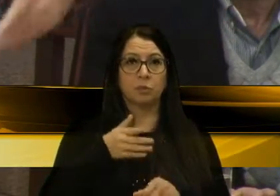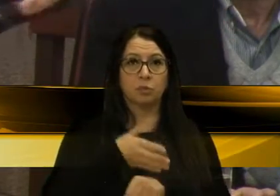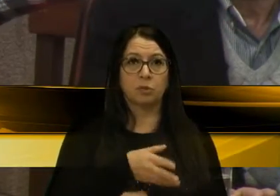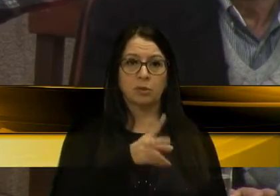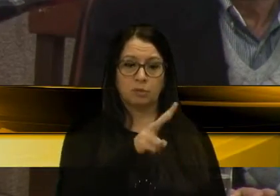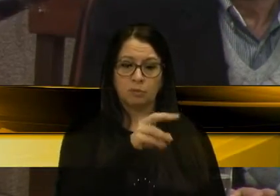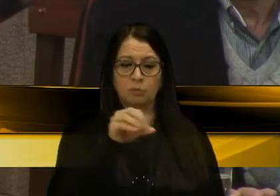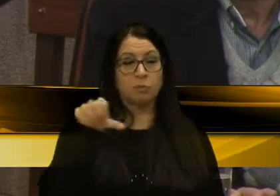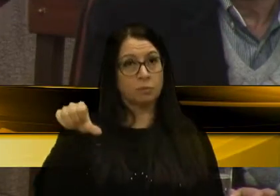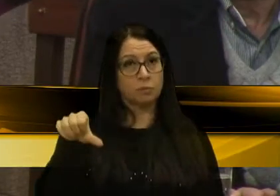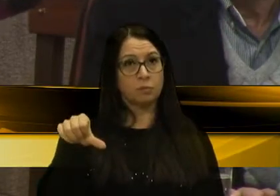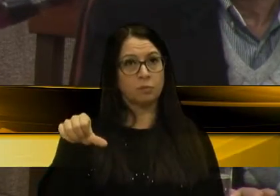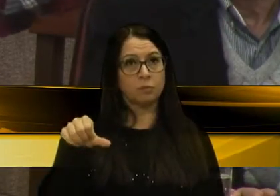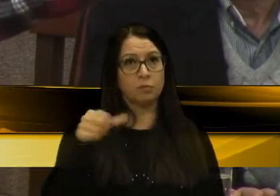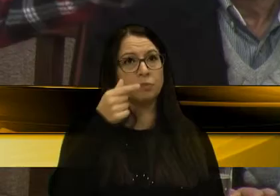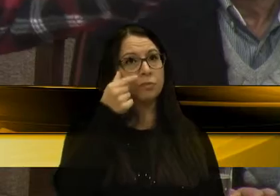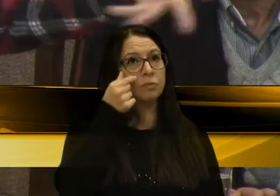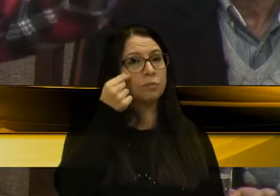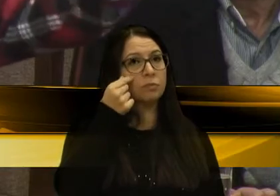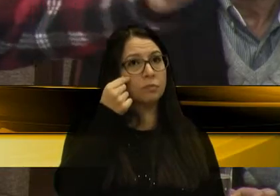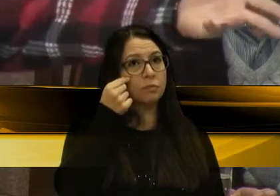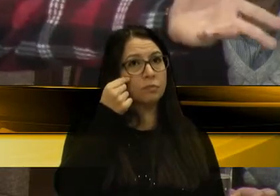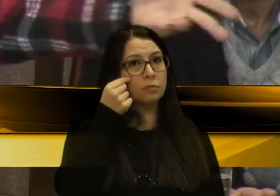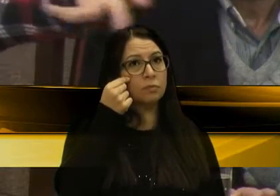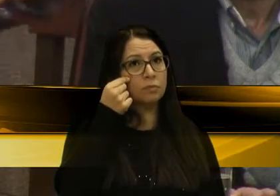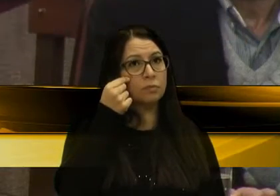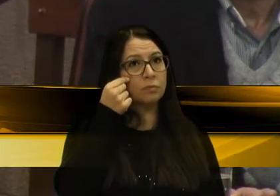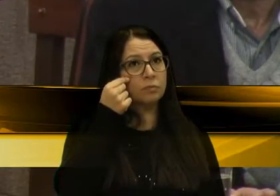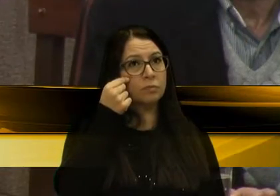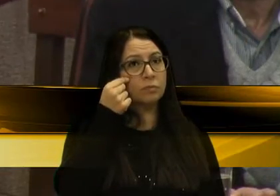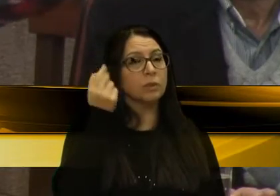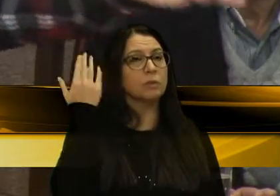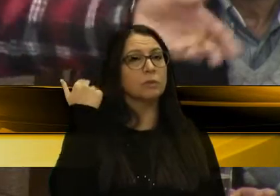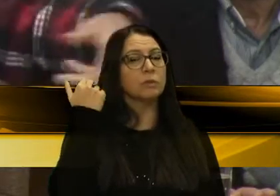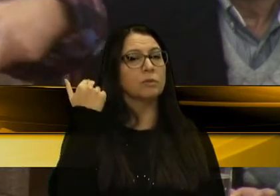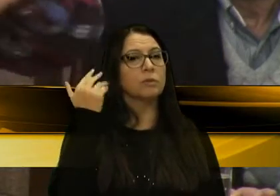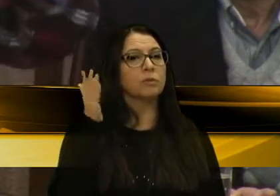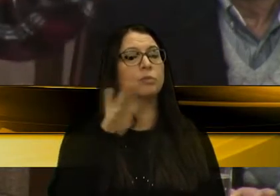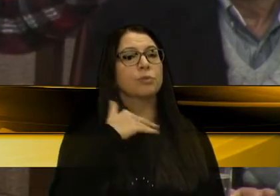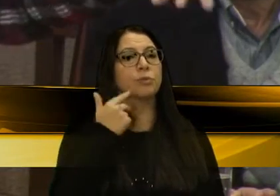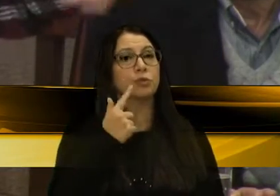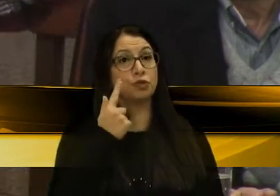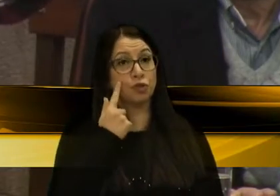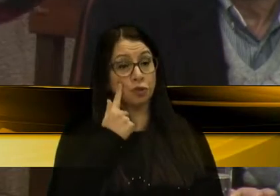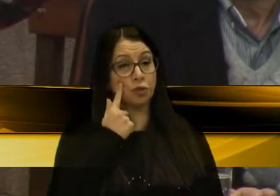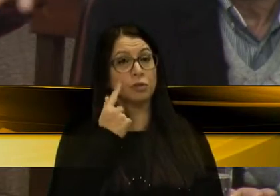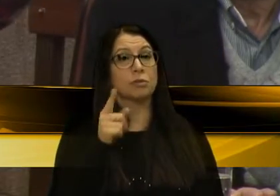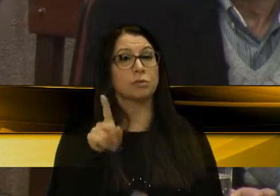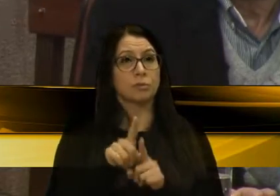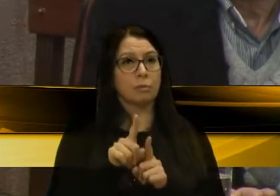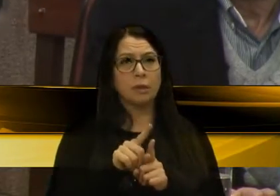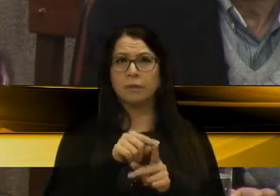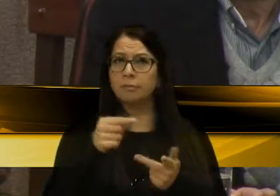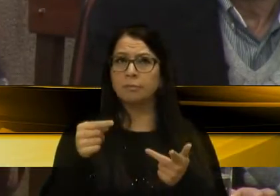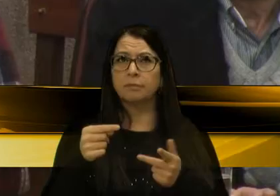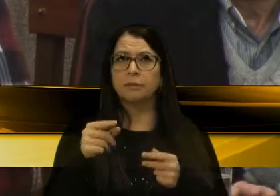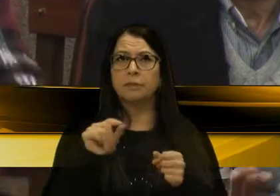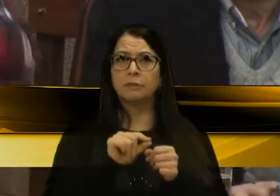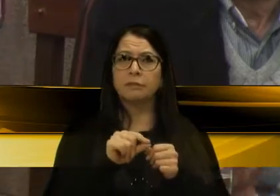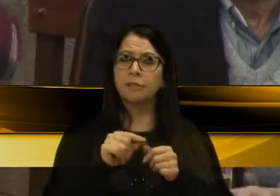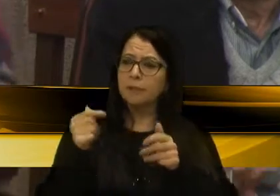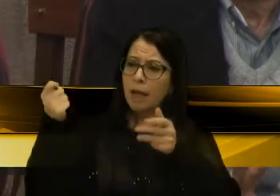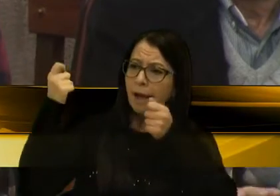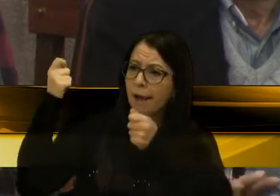2009, o vereador Fri, a falecida vereadora Geni, na época do maior problema, a gente estava lá fazendo uma